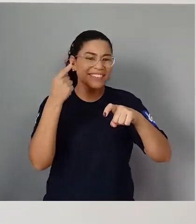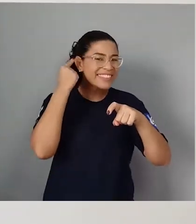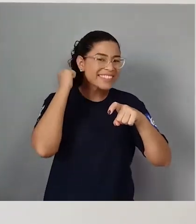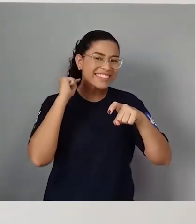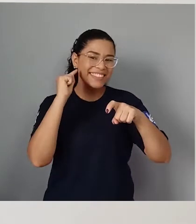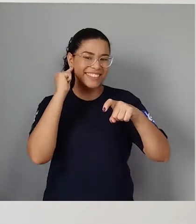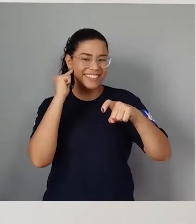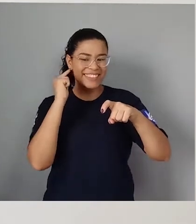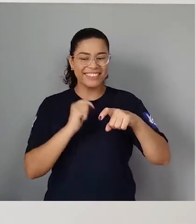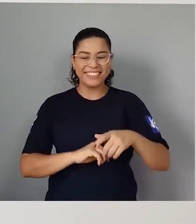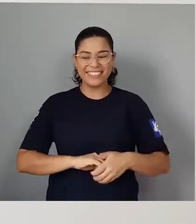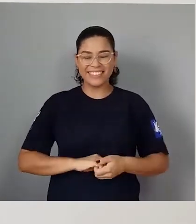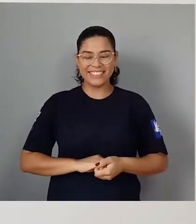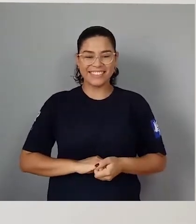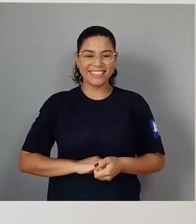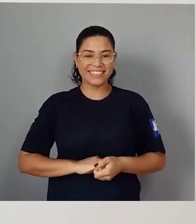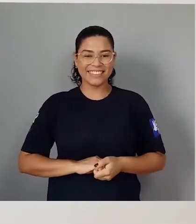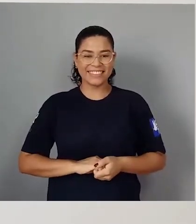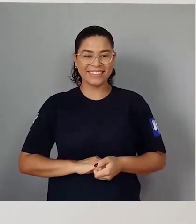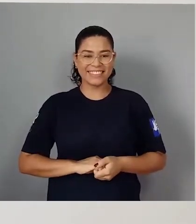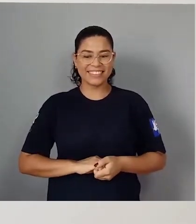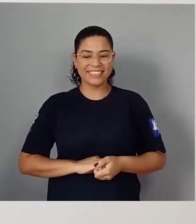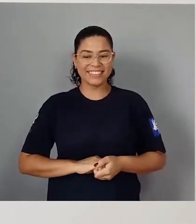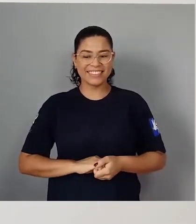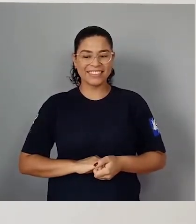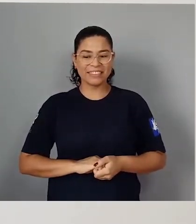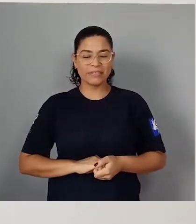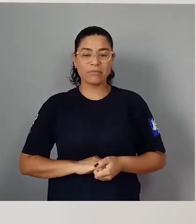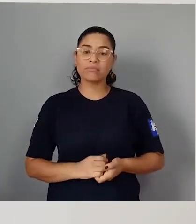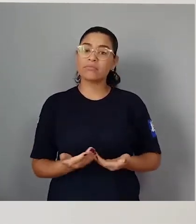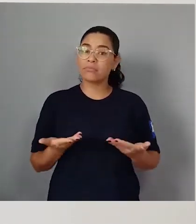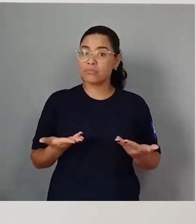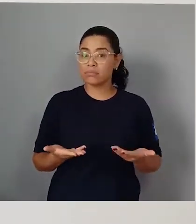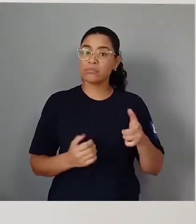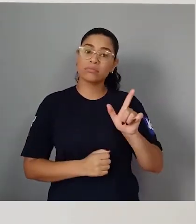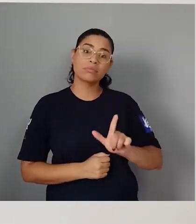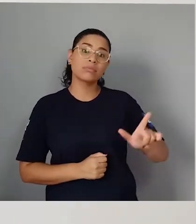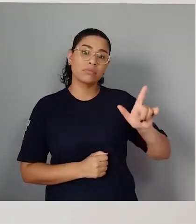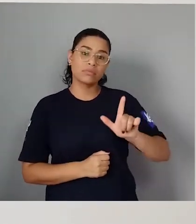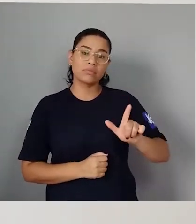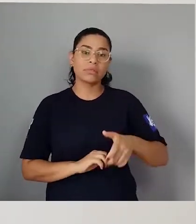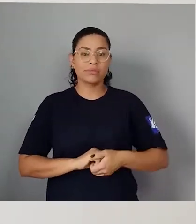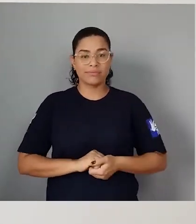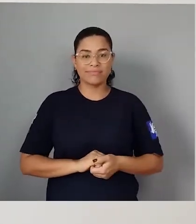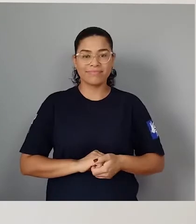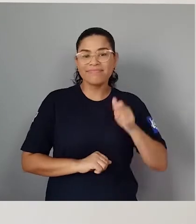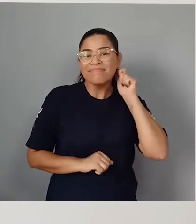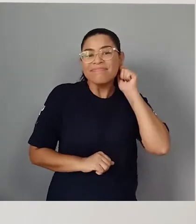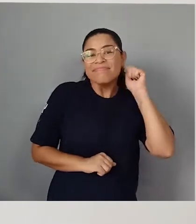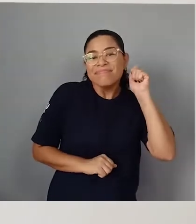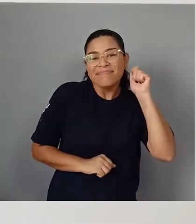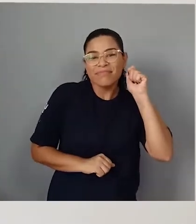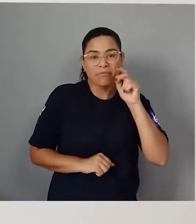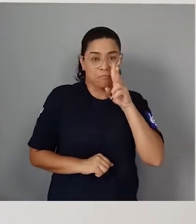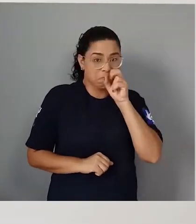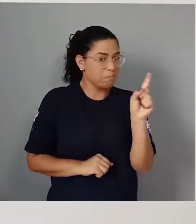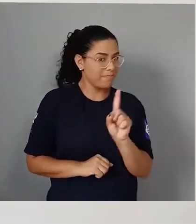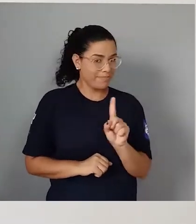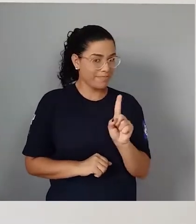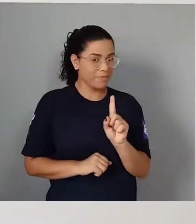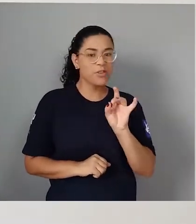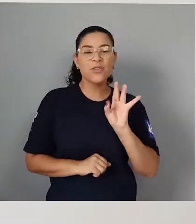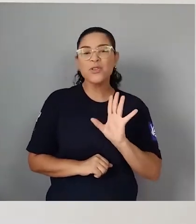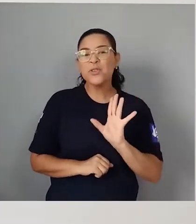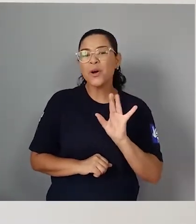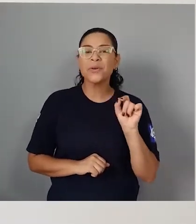aquela orelha. Claro que nós não vamos puxar a orelha de ninguém com força, né? É